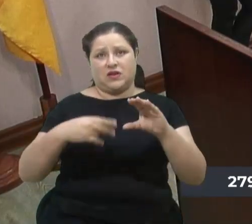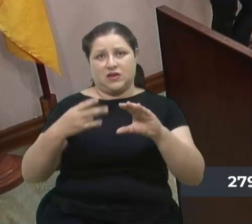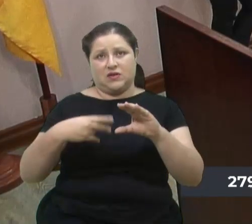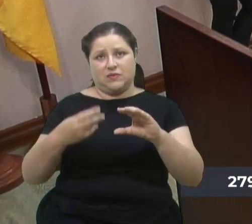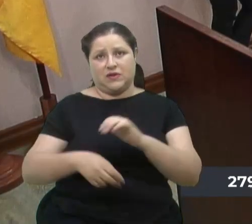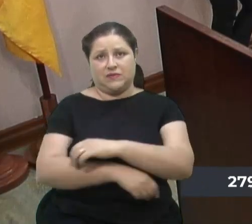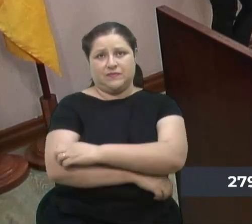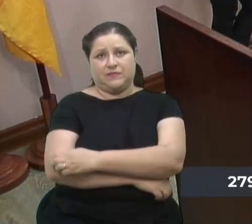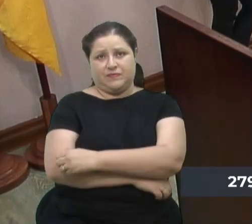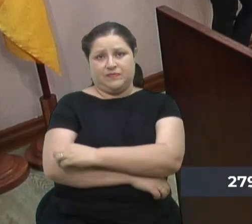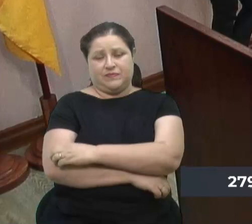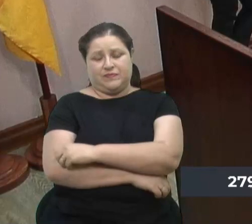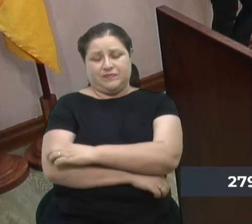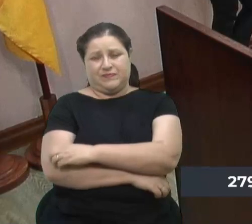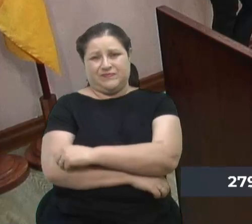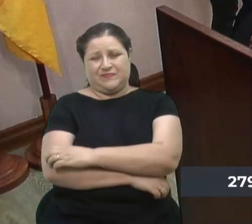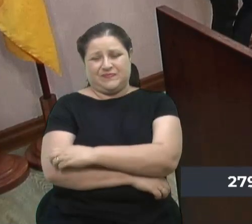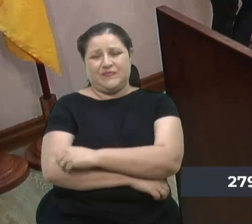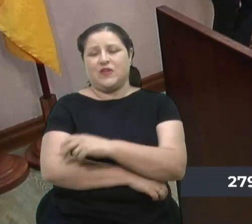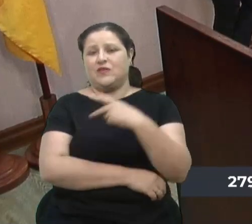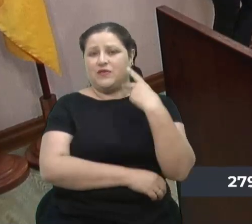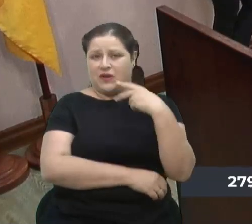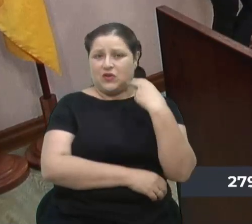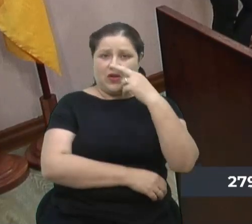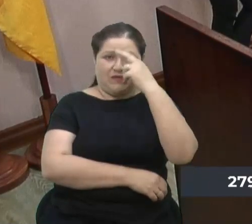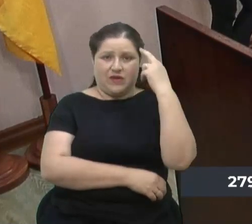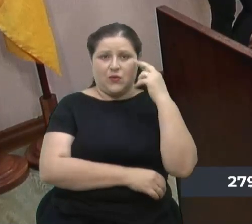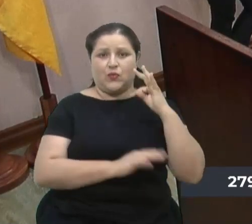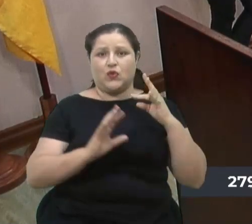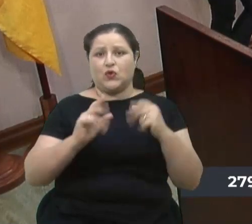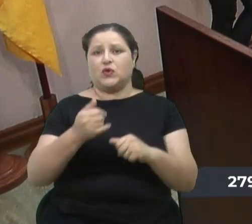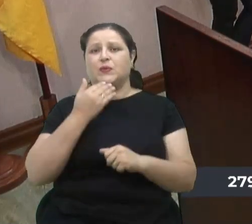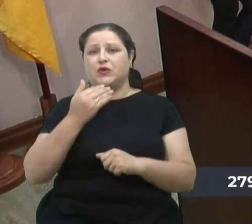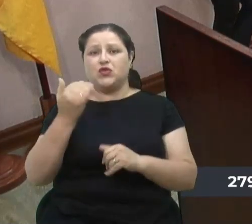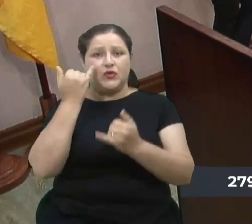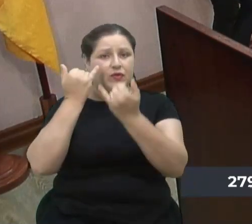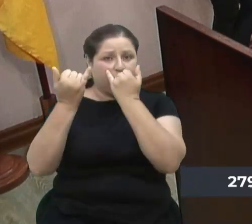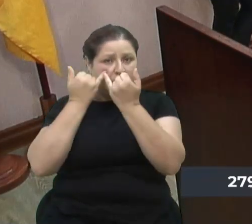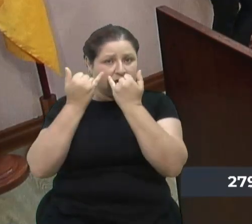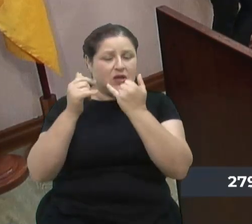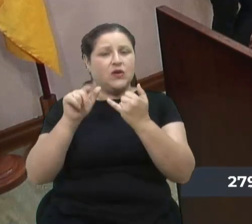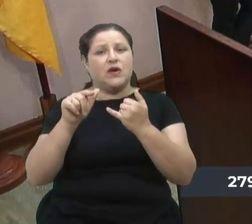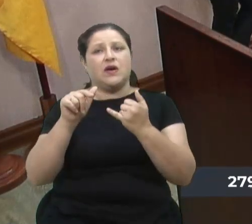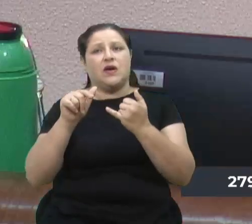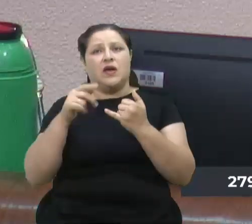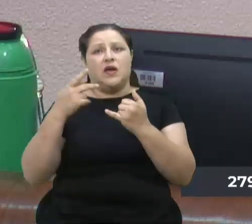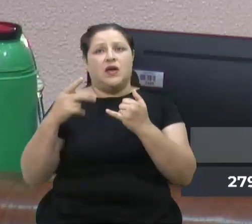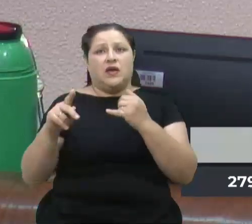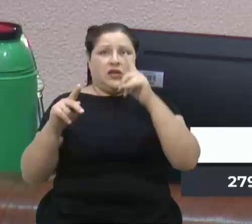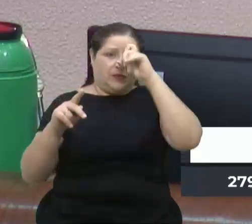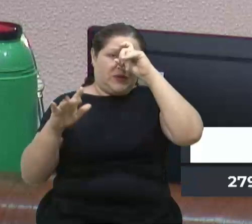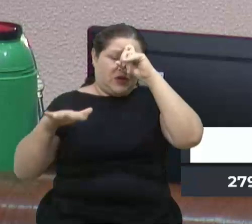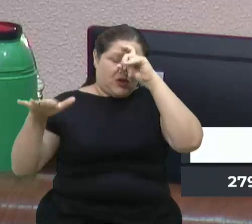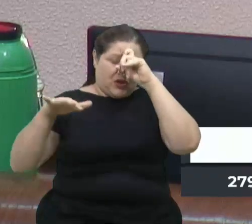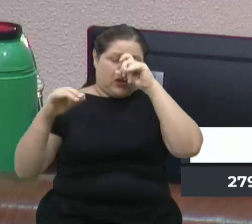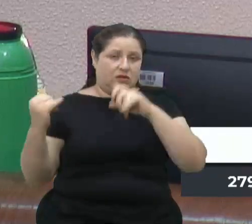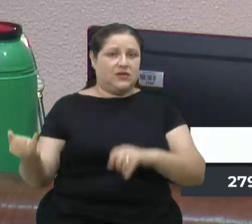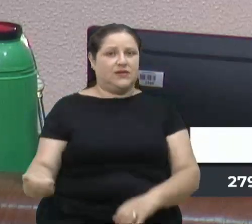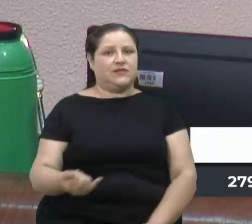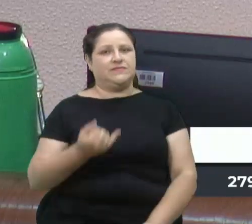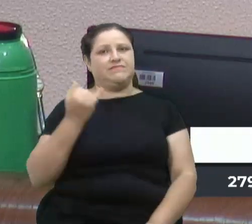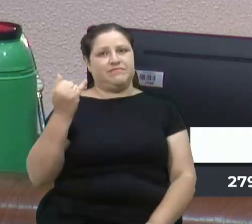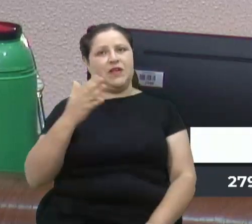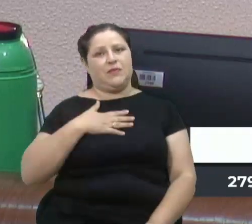todos esses questionamentos, essas informações que estão sendo feitas para o Hospital Geral, são importantíssimas. Agora,